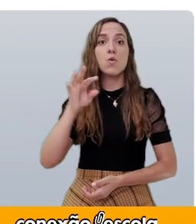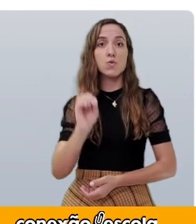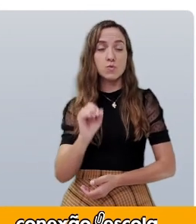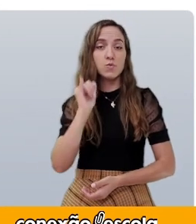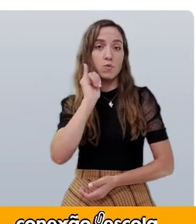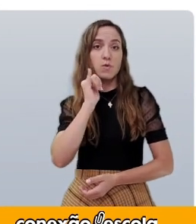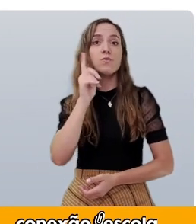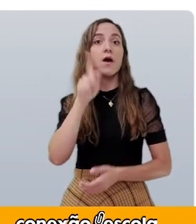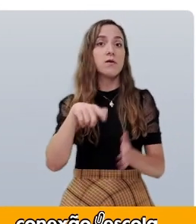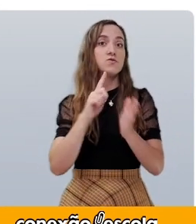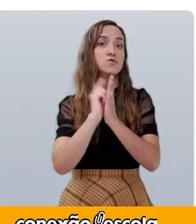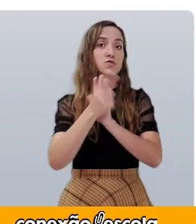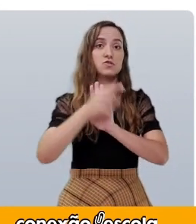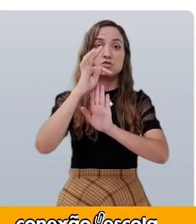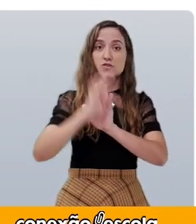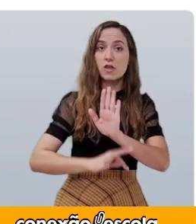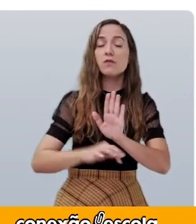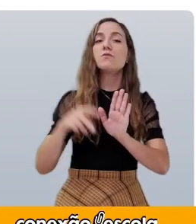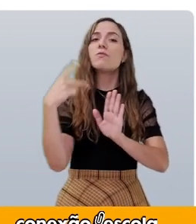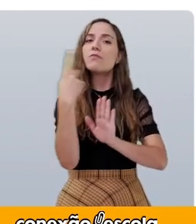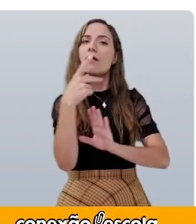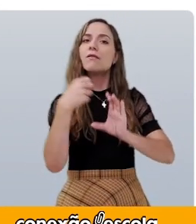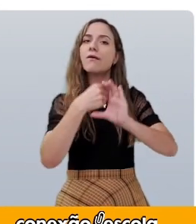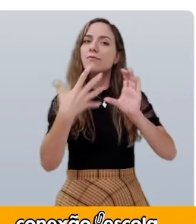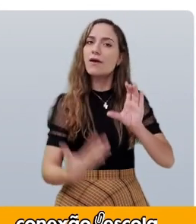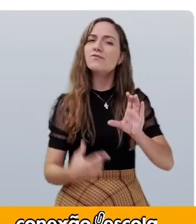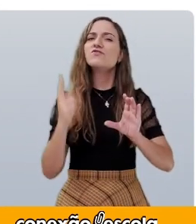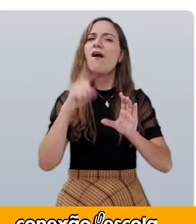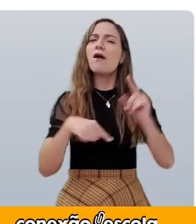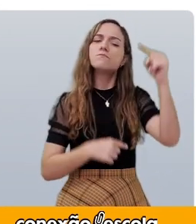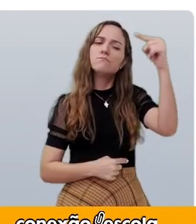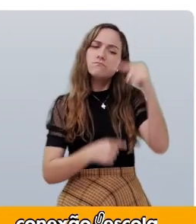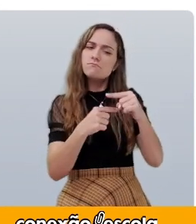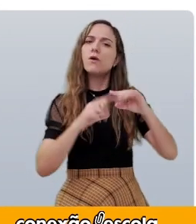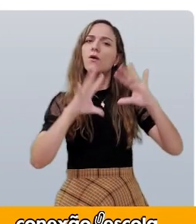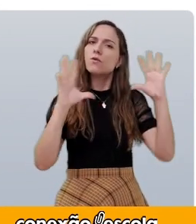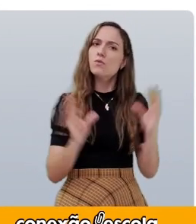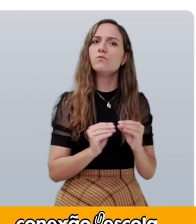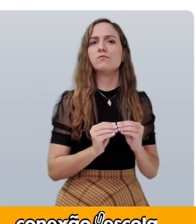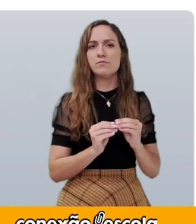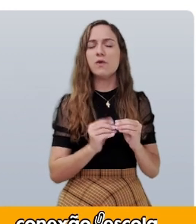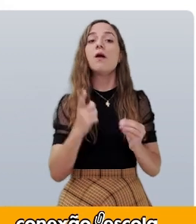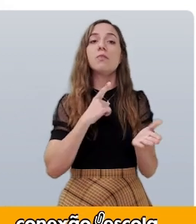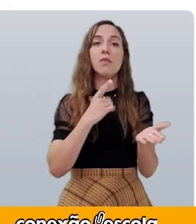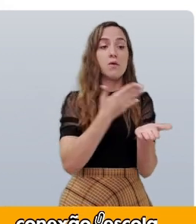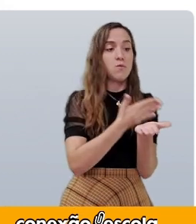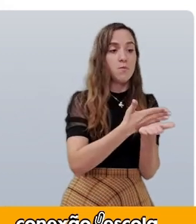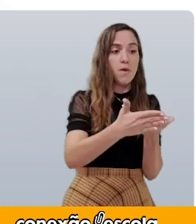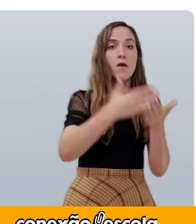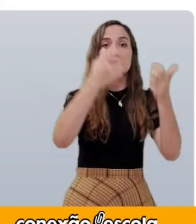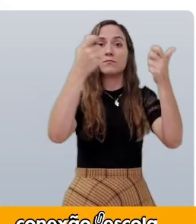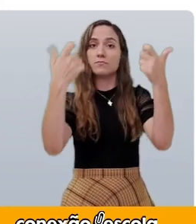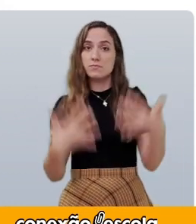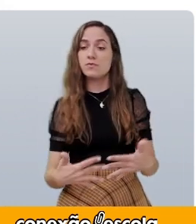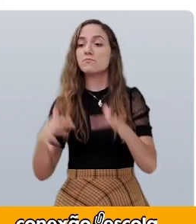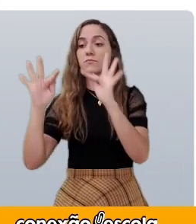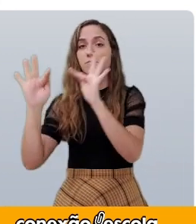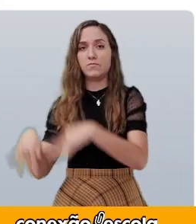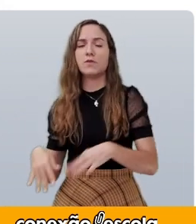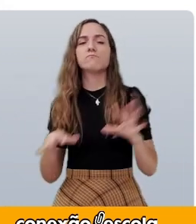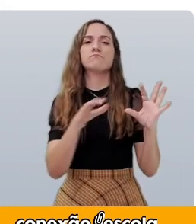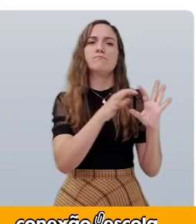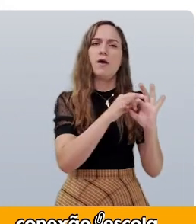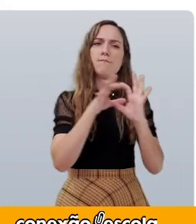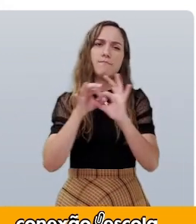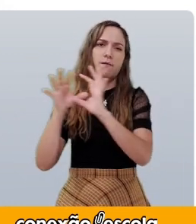caracterizado por ser uma narrativa literária curta, tendo começo, meio e fim.